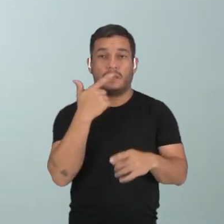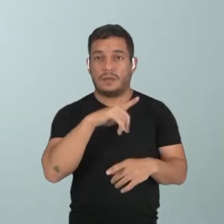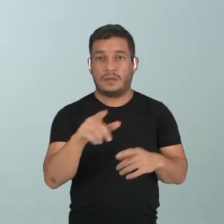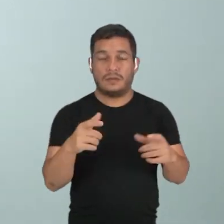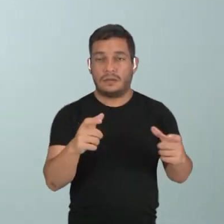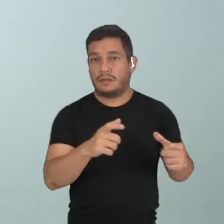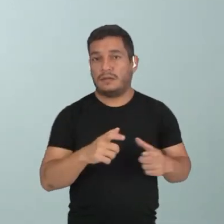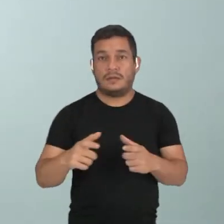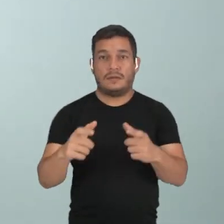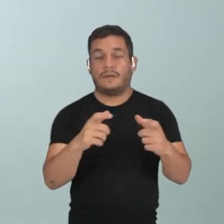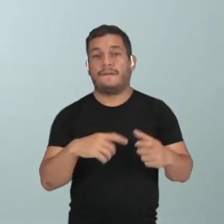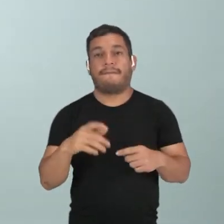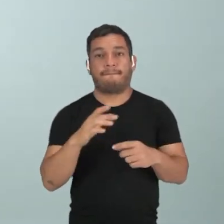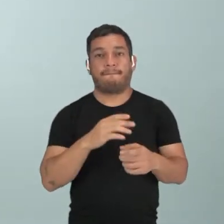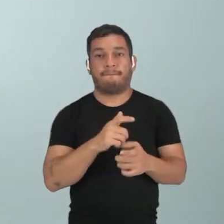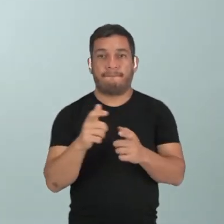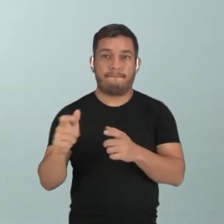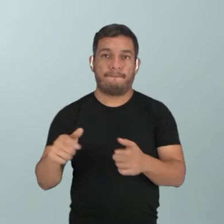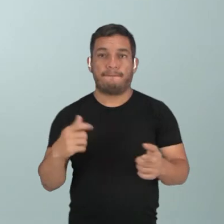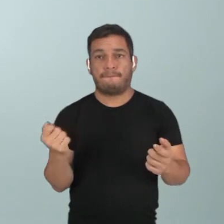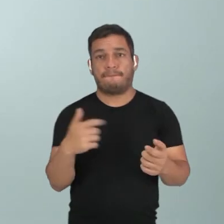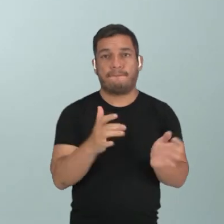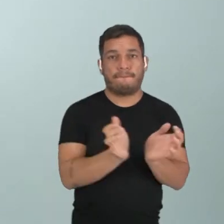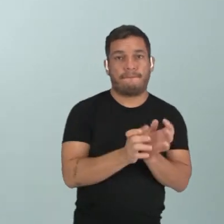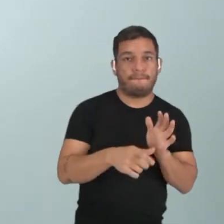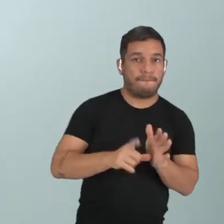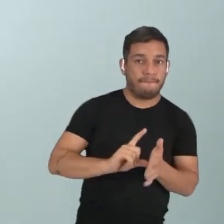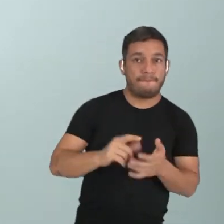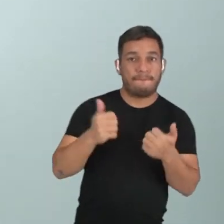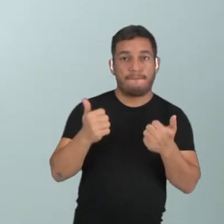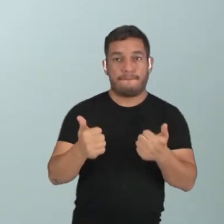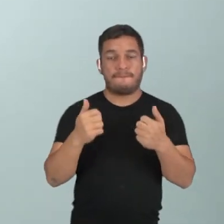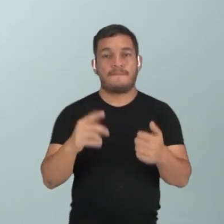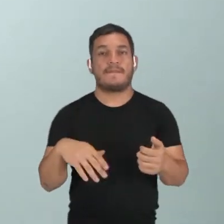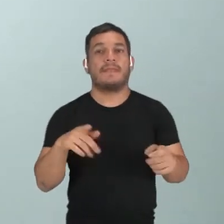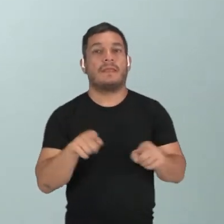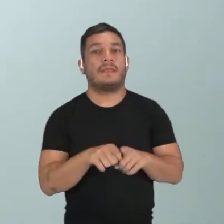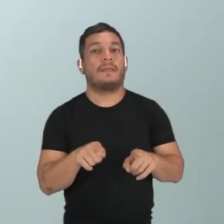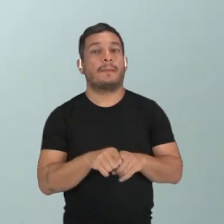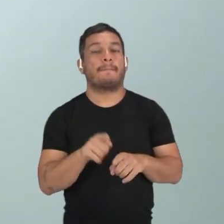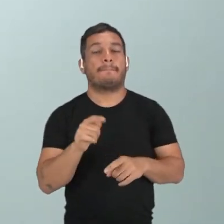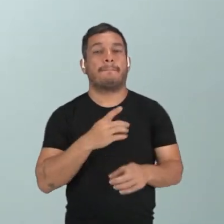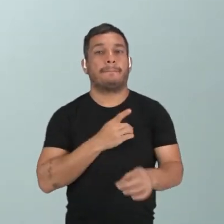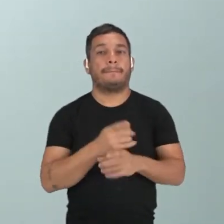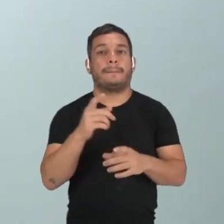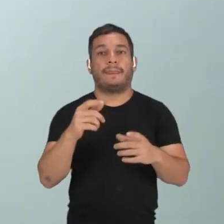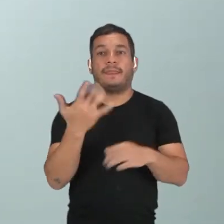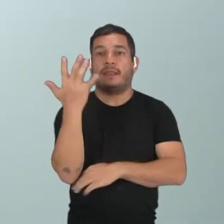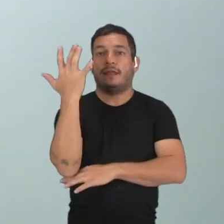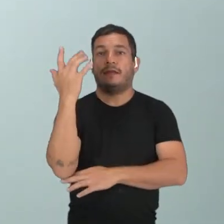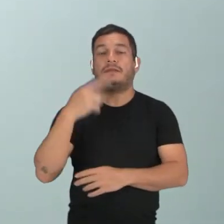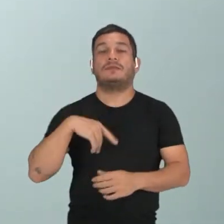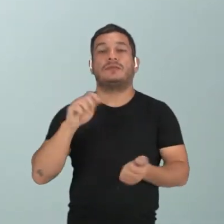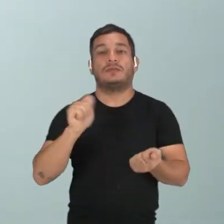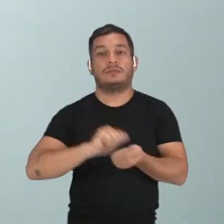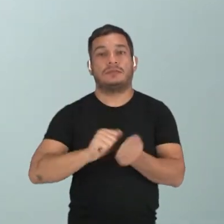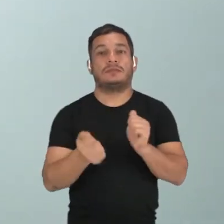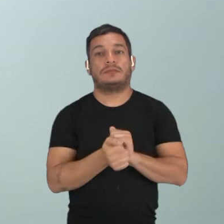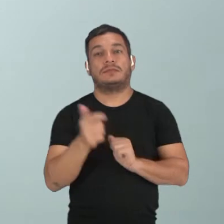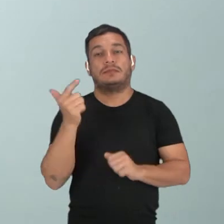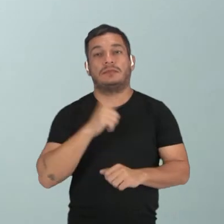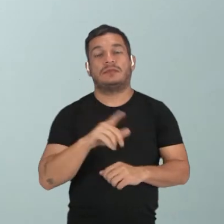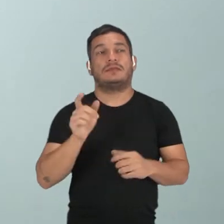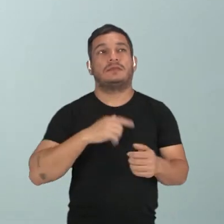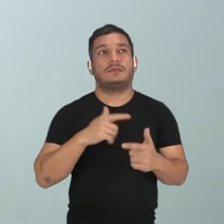habitar muito mais ambientes do que os grupos anteriores, tá? E até mesmo a gente encontra plantas que conseguem se adaptar a algumas